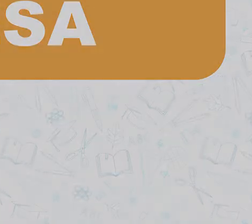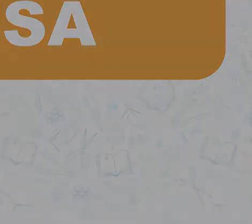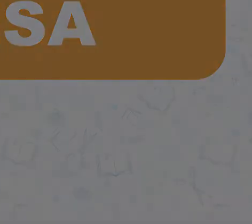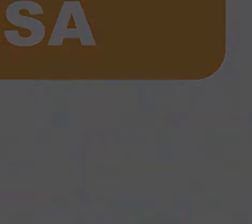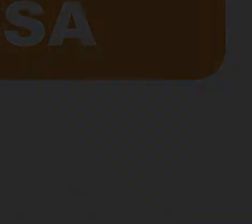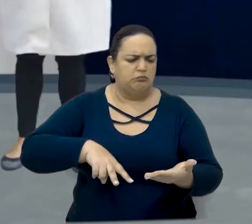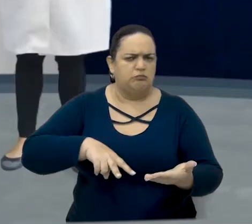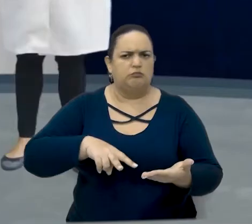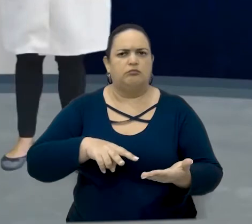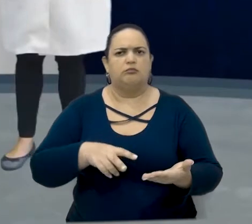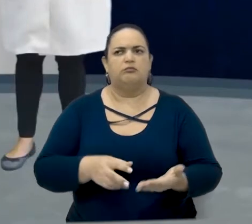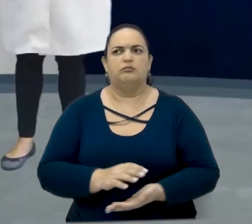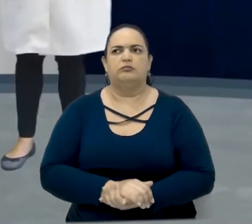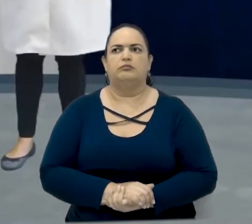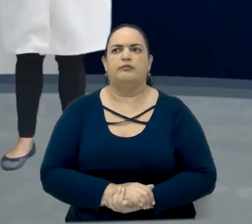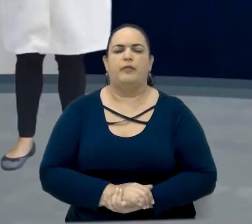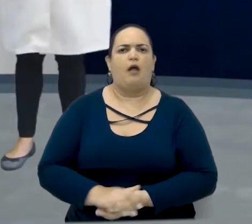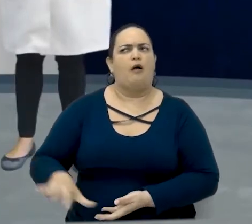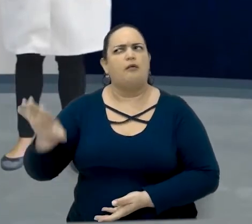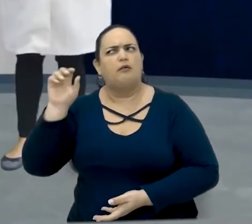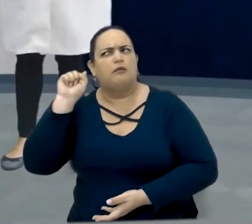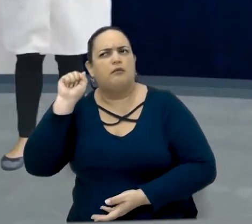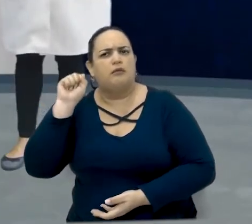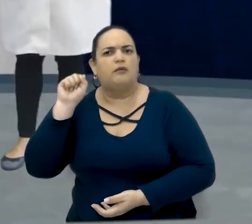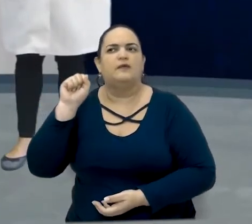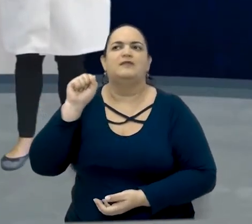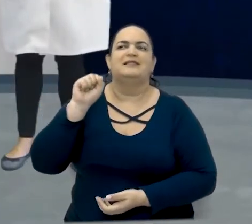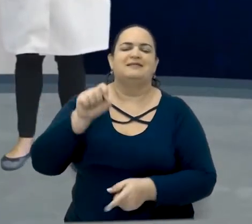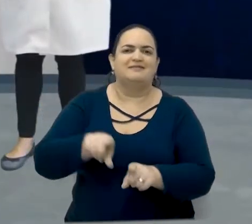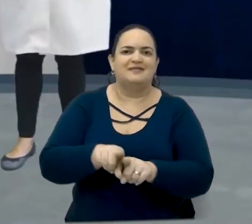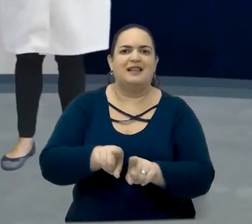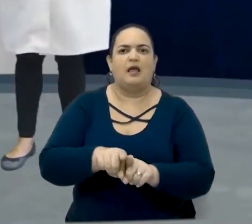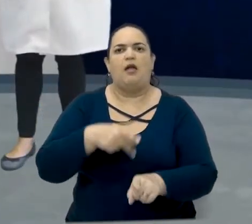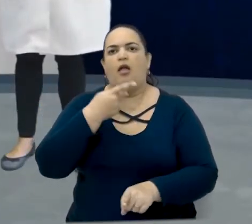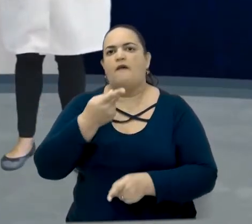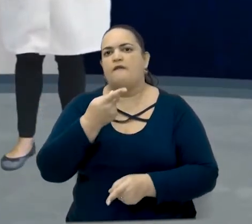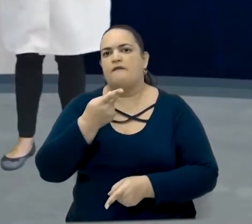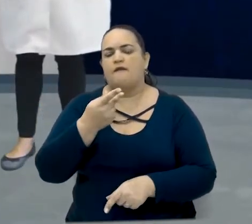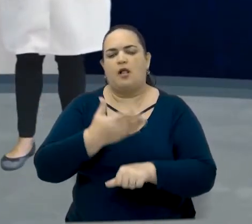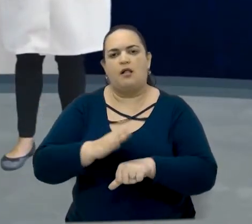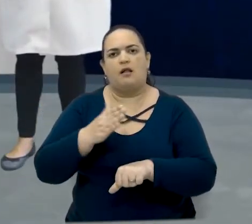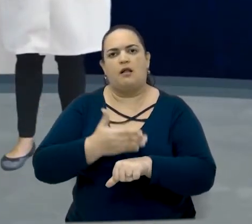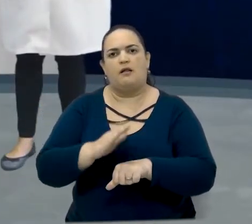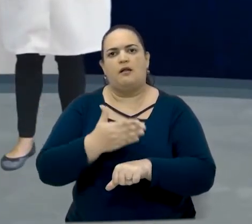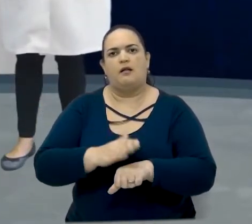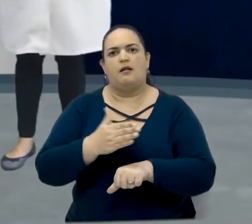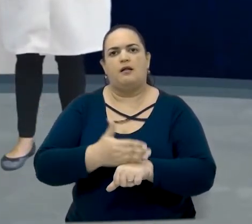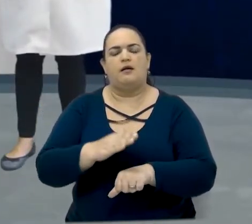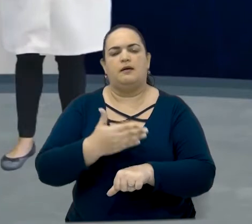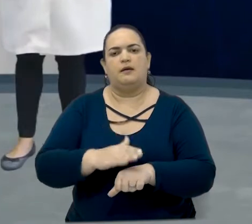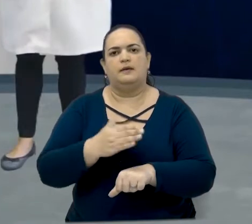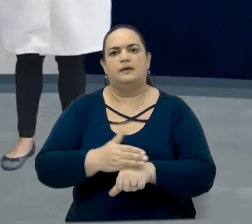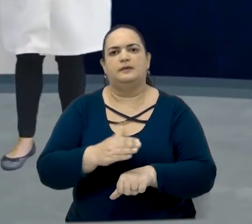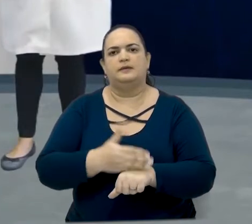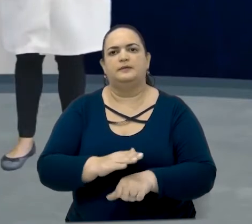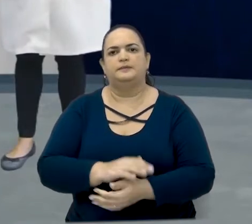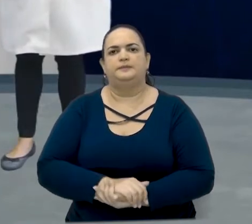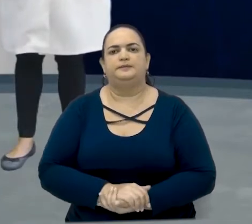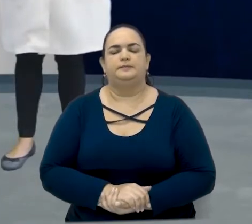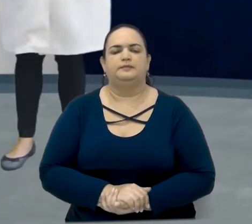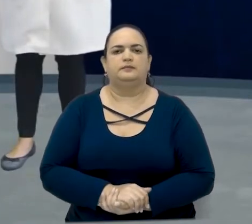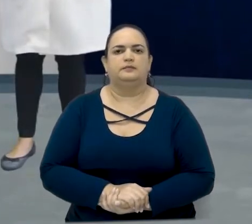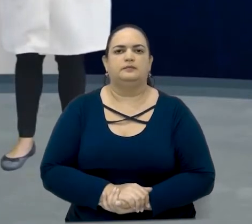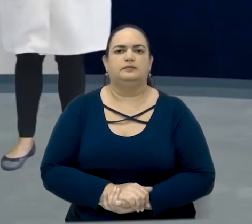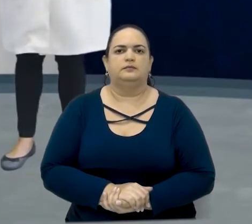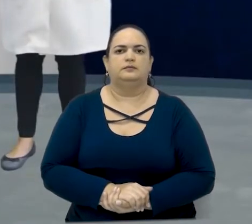Estão escutando, aproveitem também para repetir a pronúncia dos